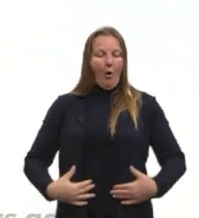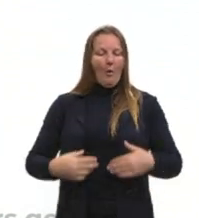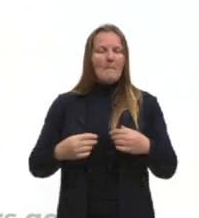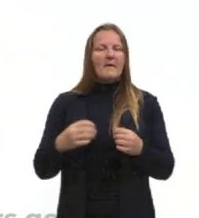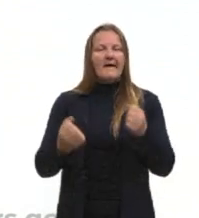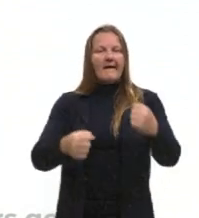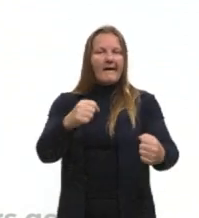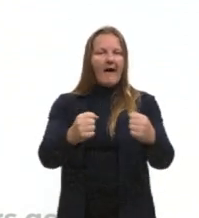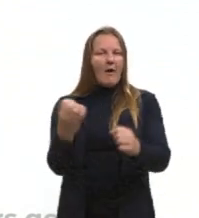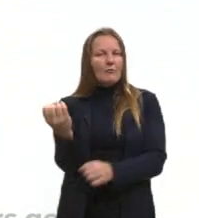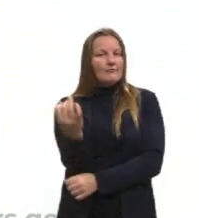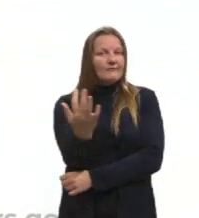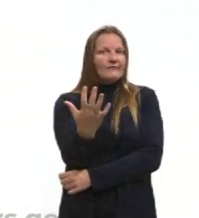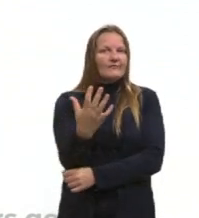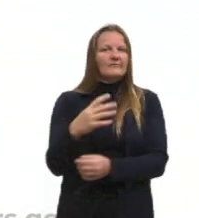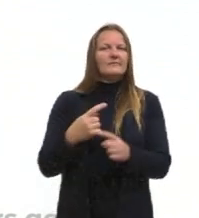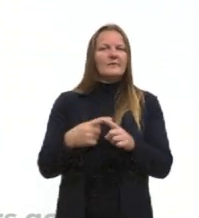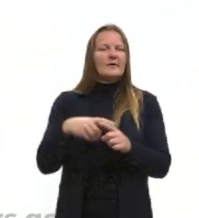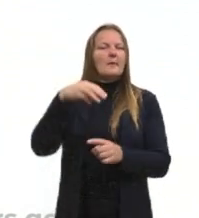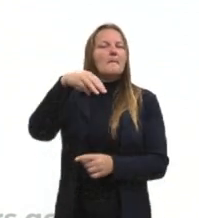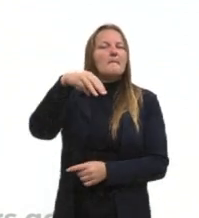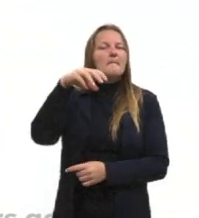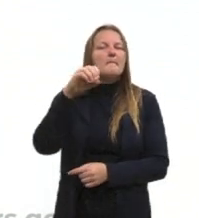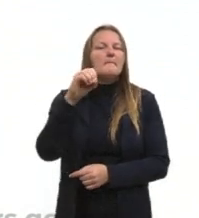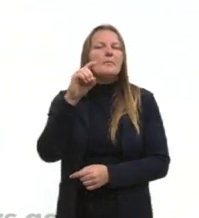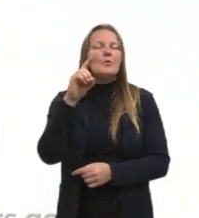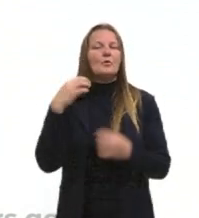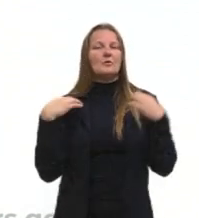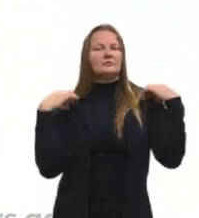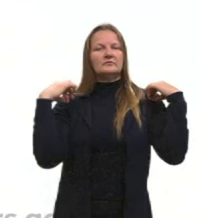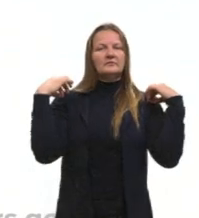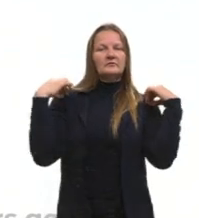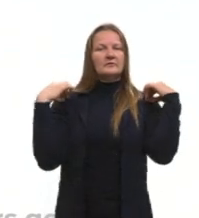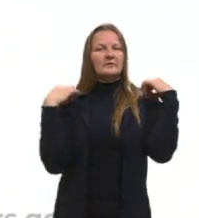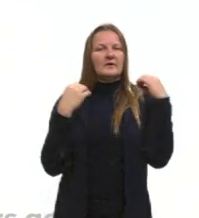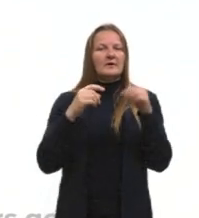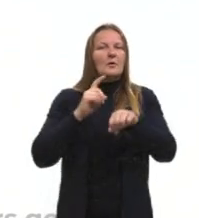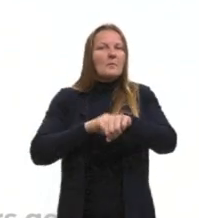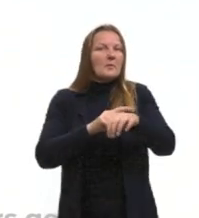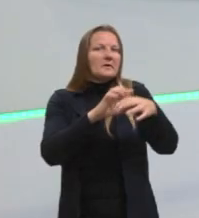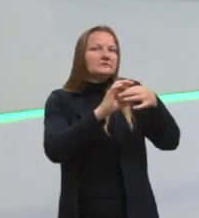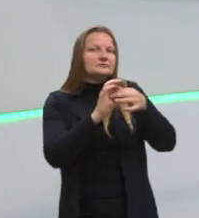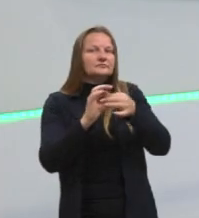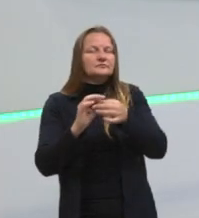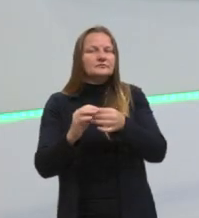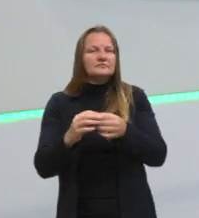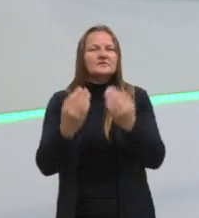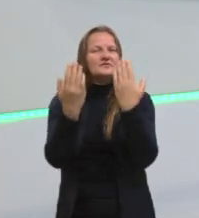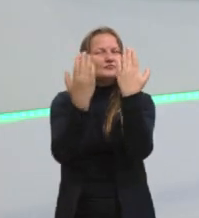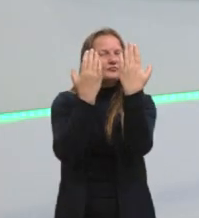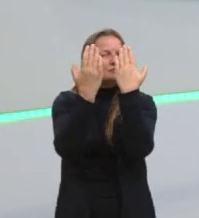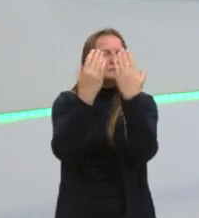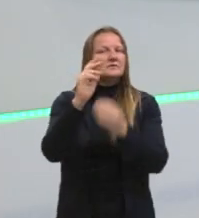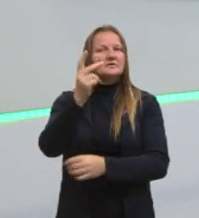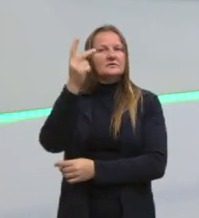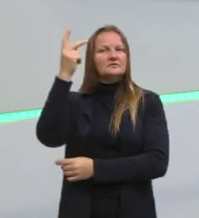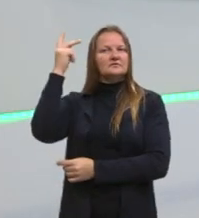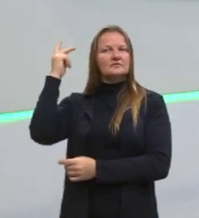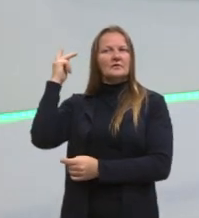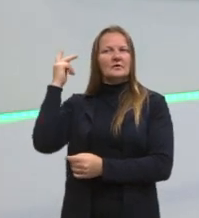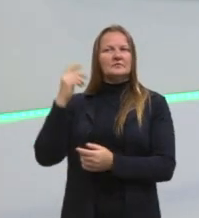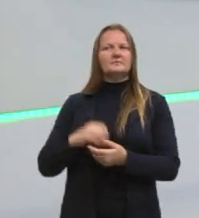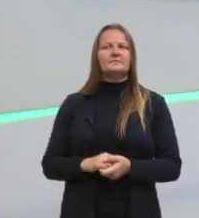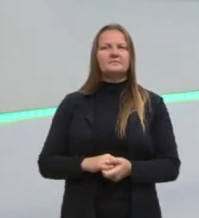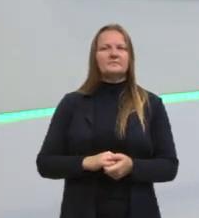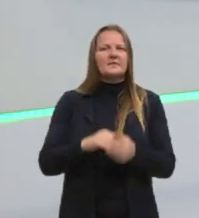moderno, esse moderno ligado com a moda, com o momento. Se comparando com história, período histórico,